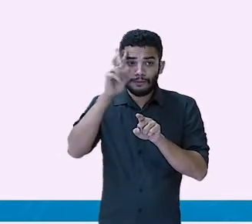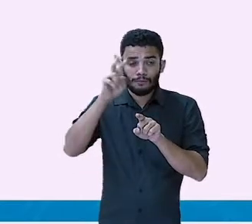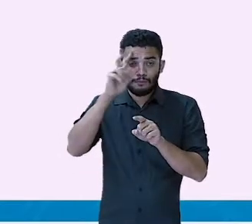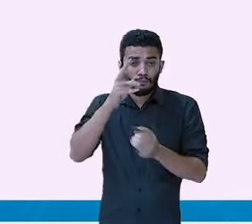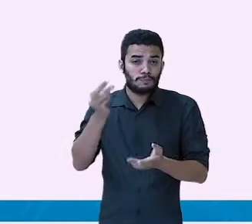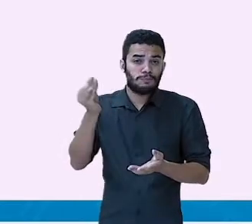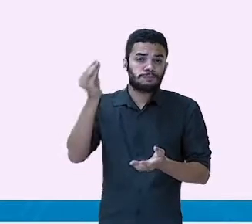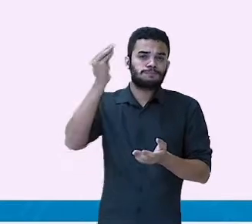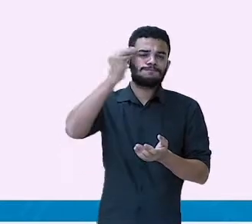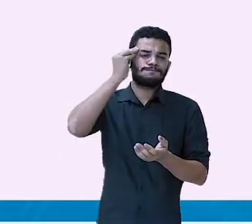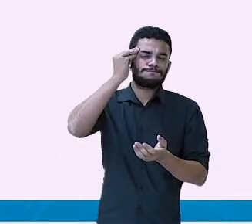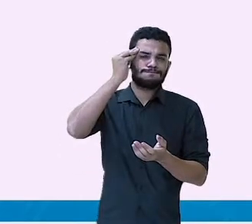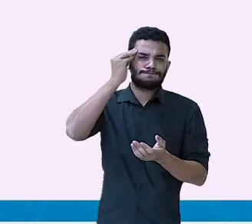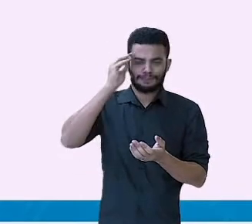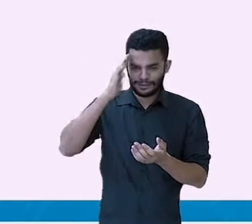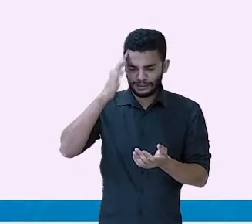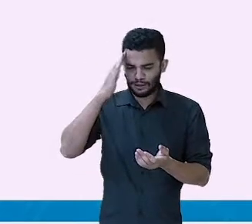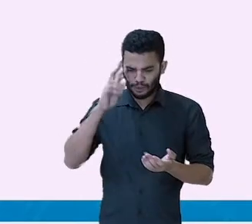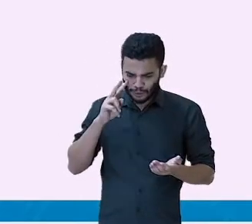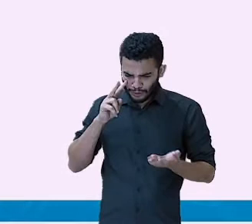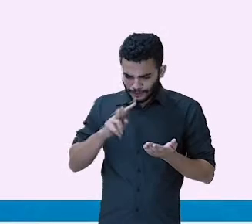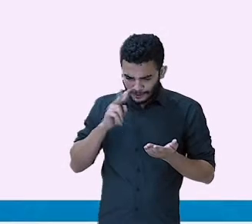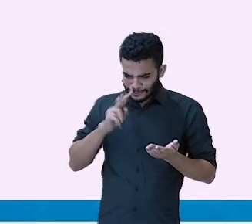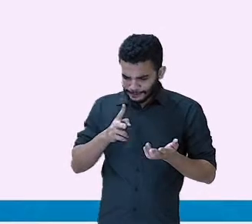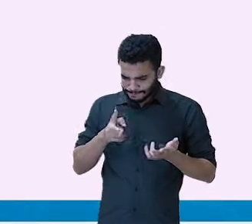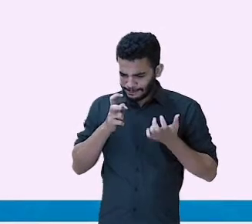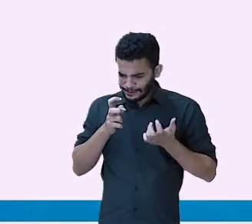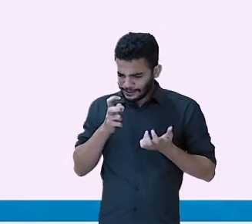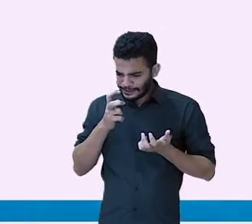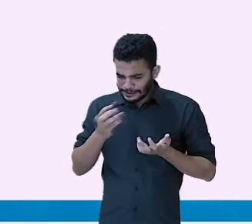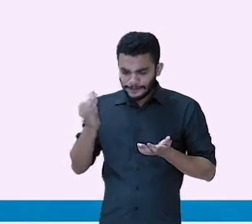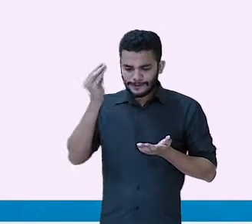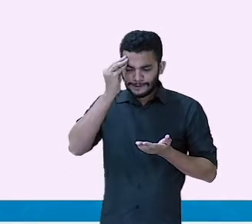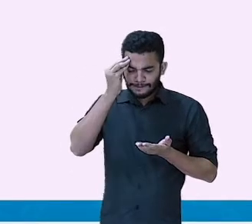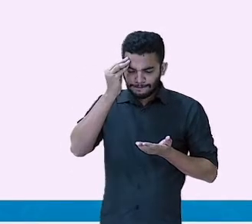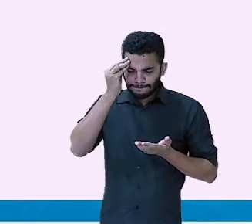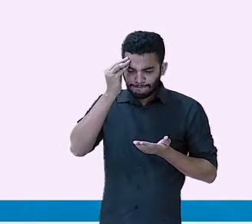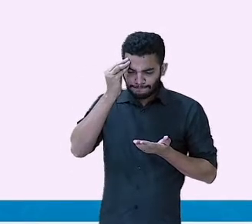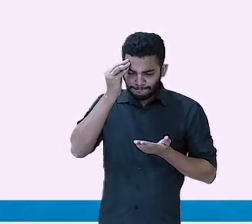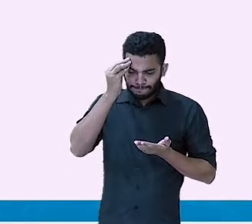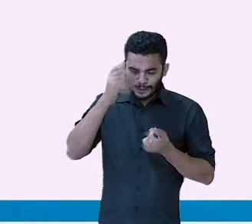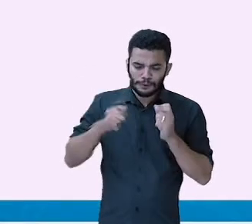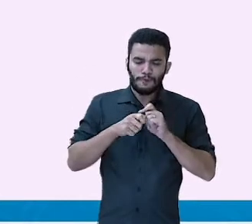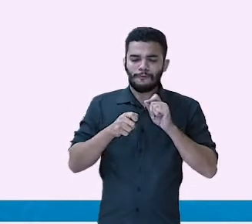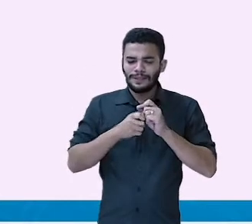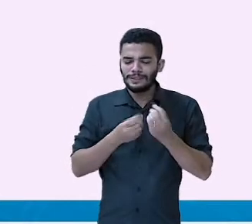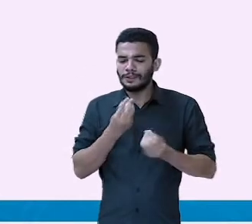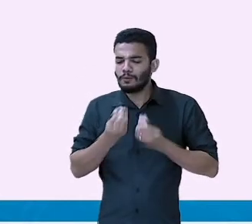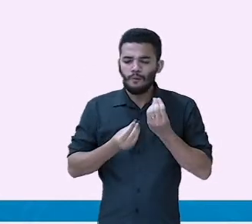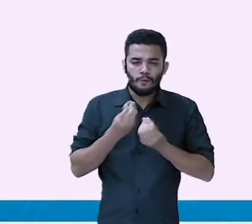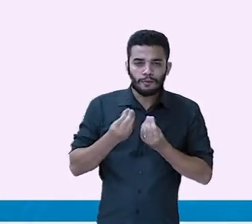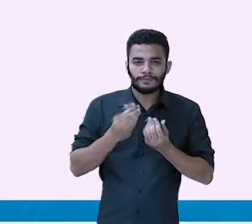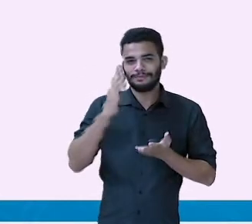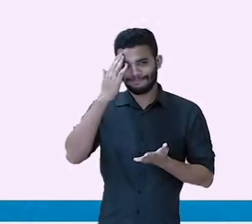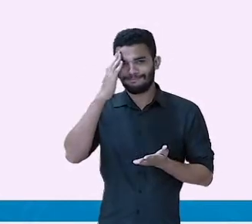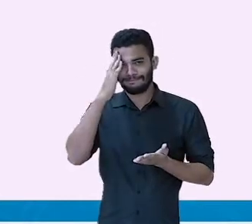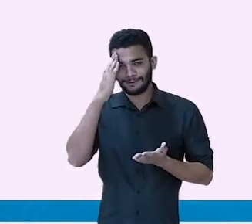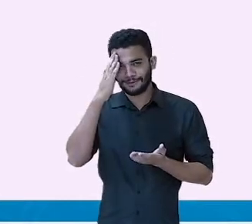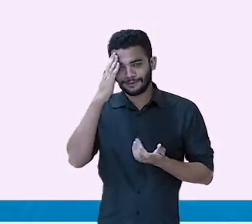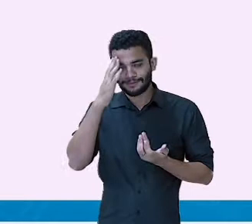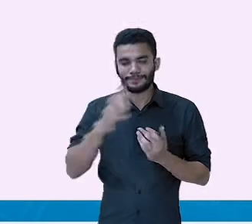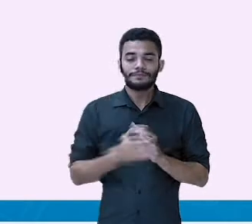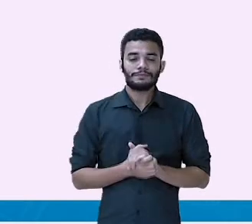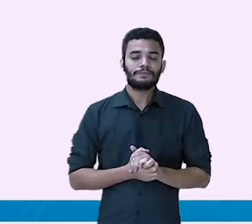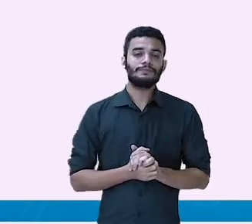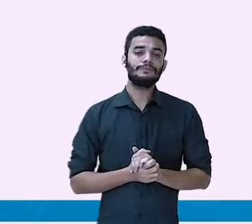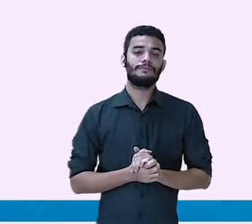eles são feitos para um, para dois, aliás, ou mais jogadores. Já ouviram